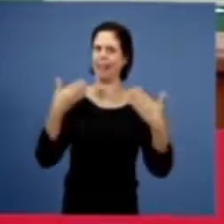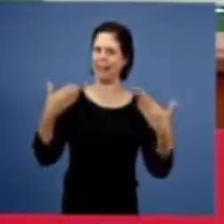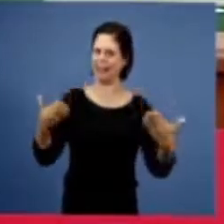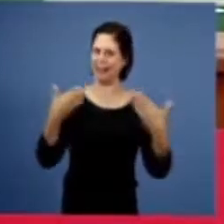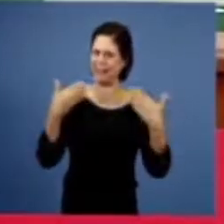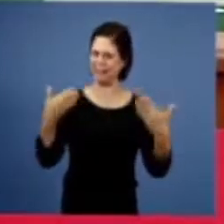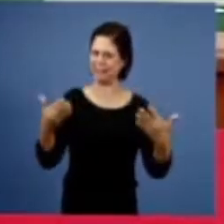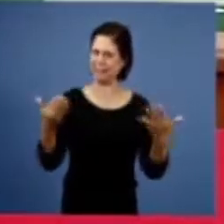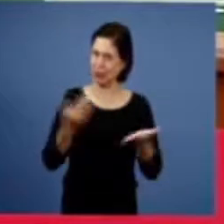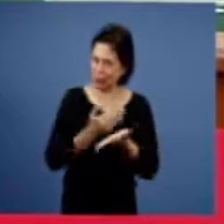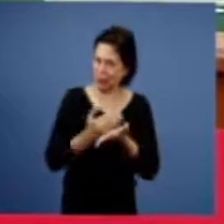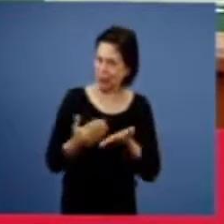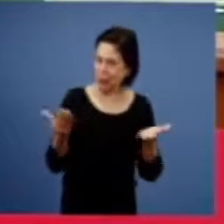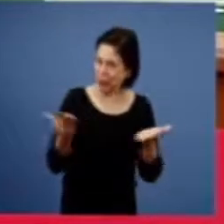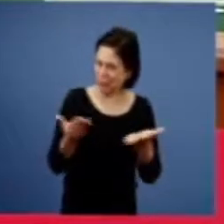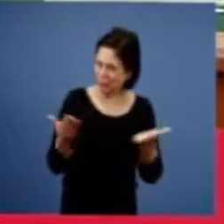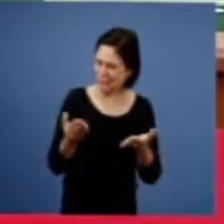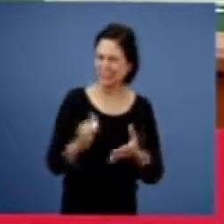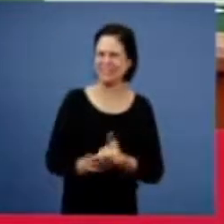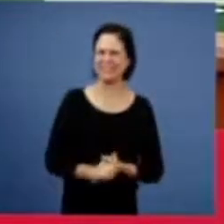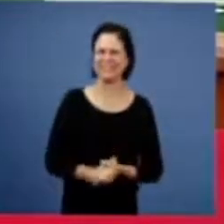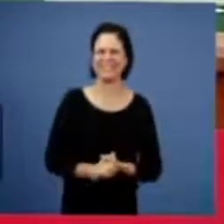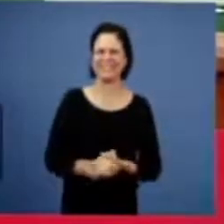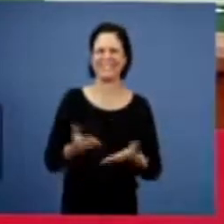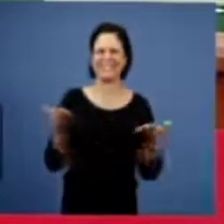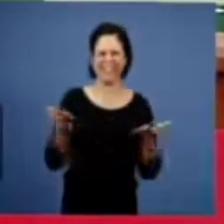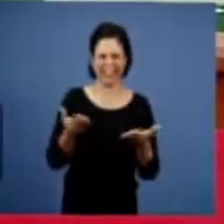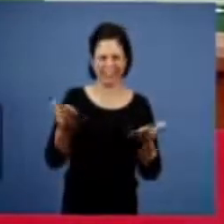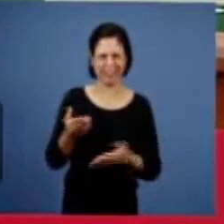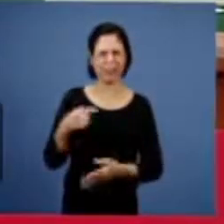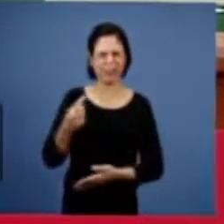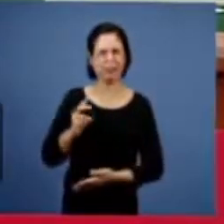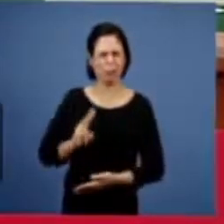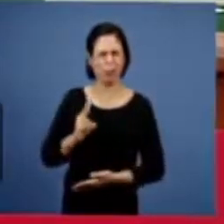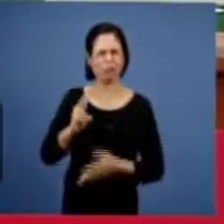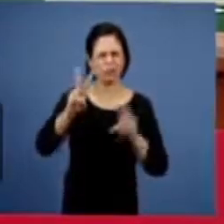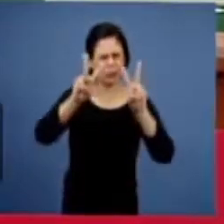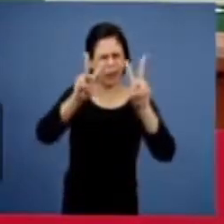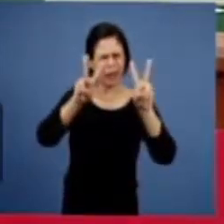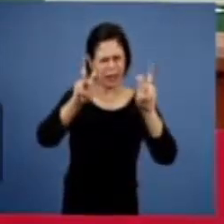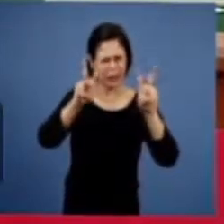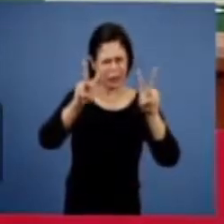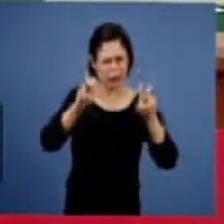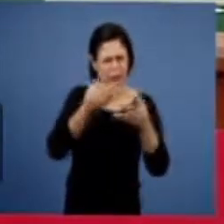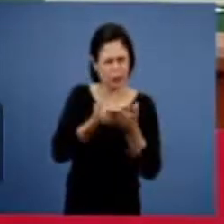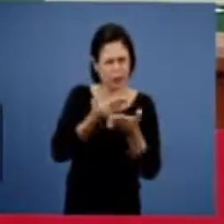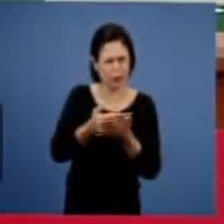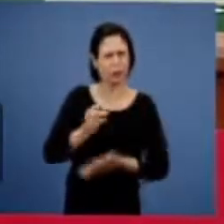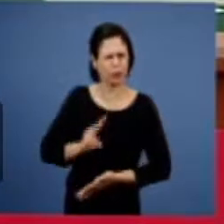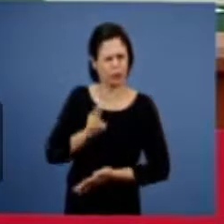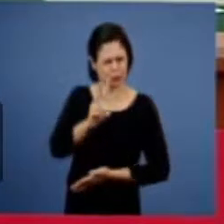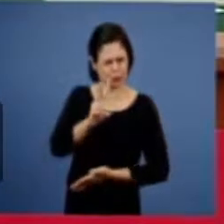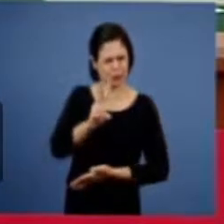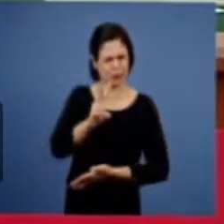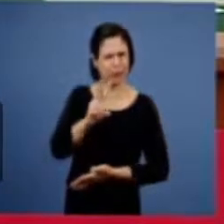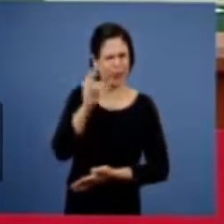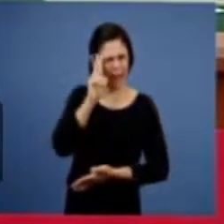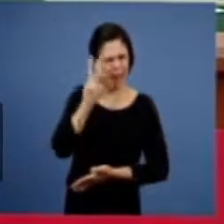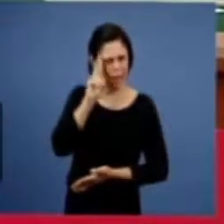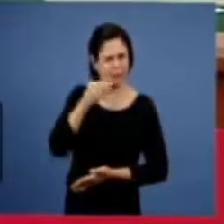nós vamos dar aqui continuidade ao assunto da última Escola Bíblica, que estava abordando